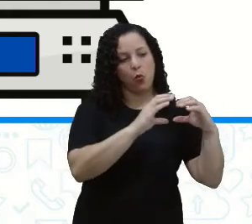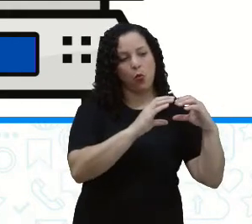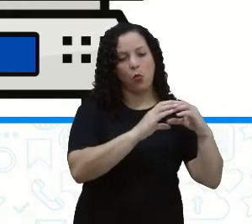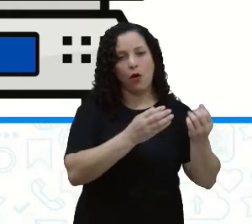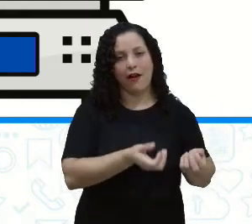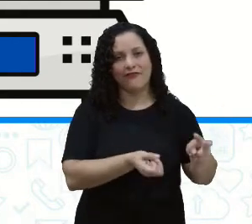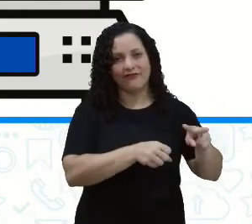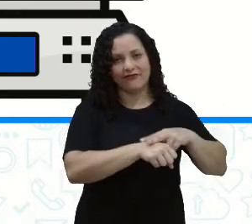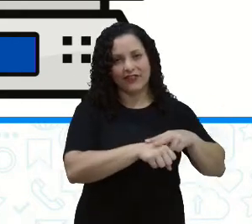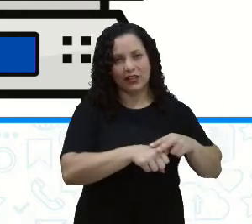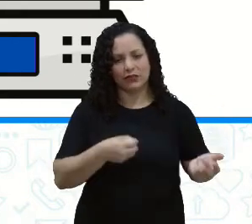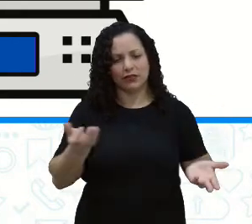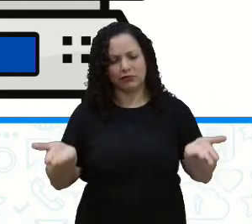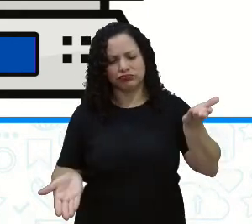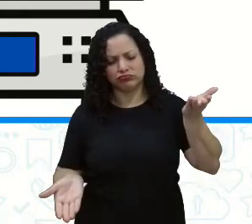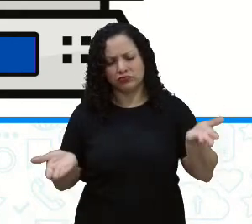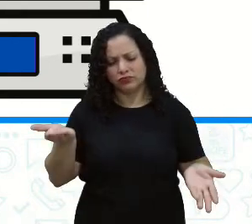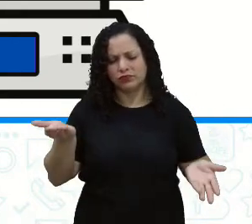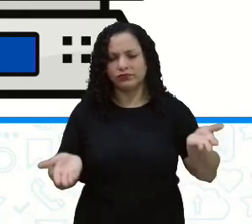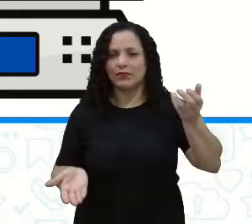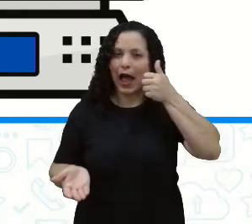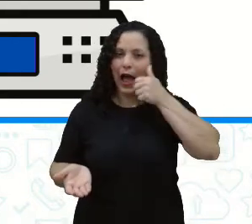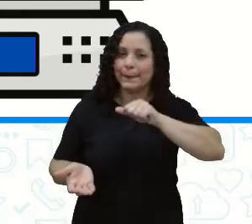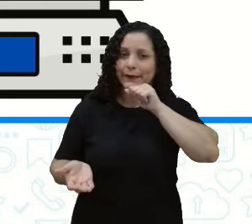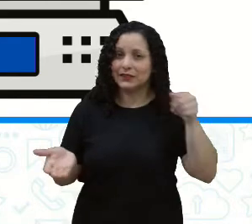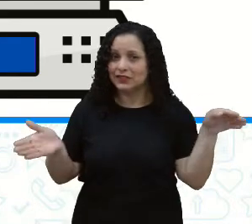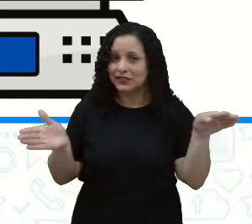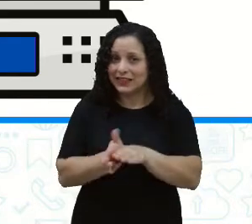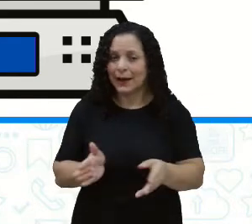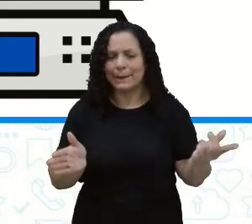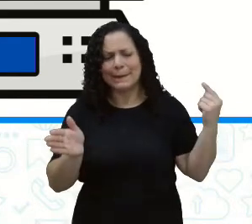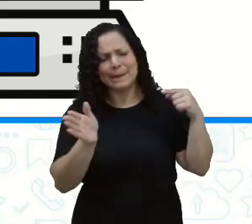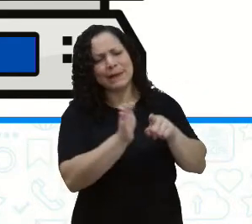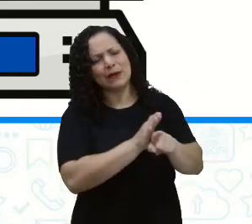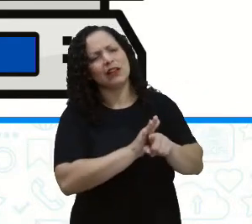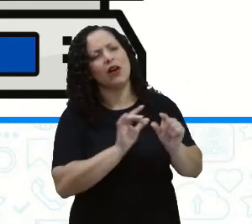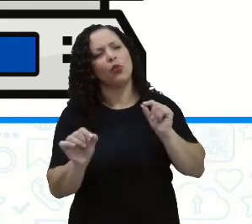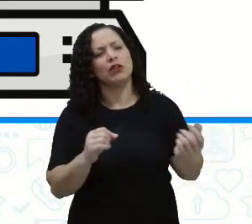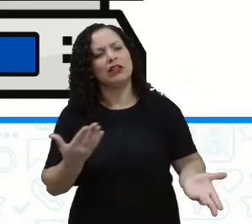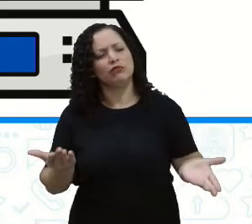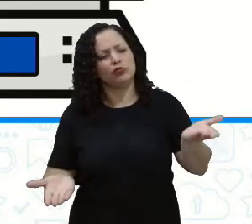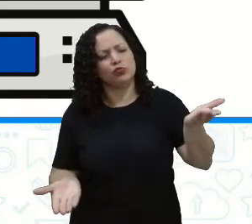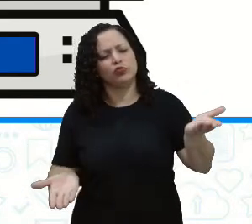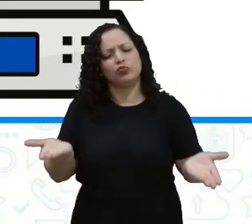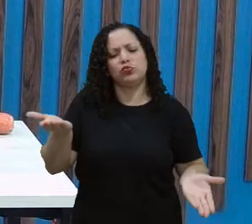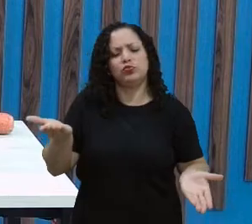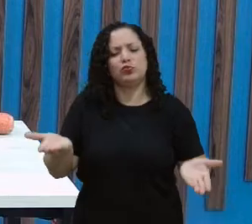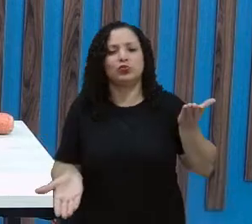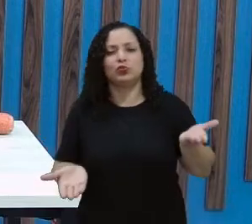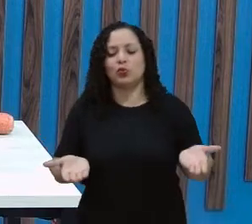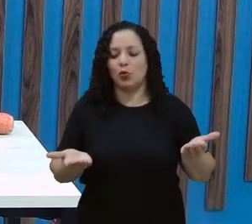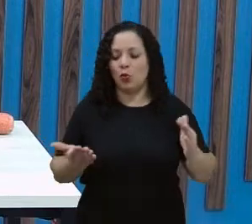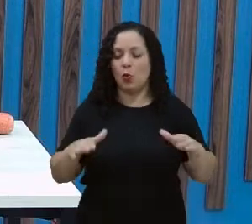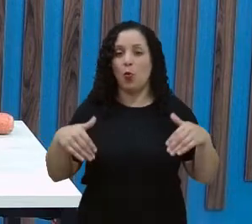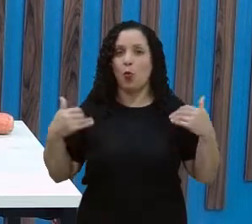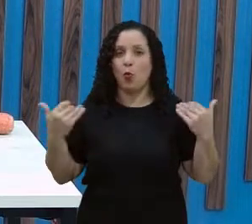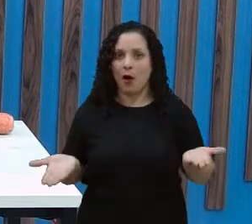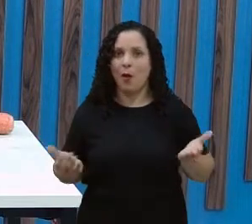você pega e pesa. Só um tomate e só um pimentão e descobre qual é o que pesa mais. E é